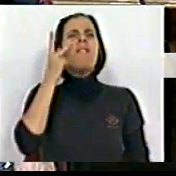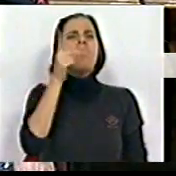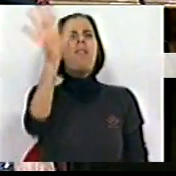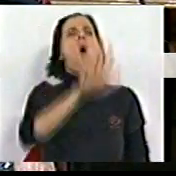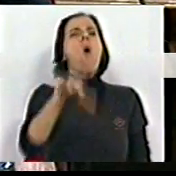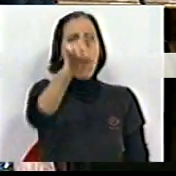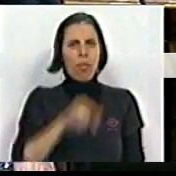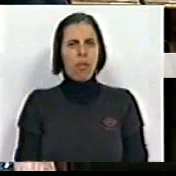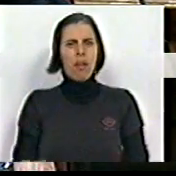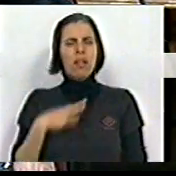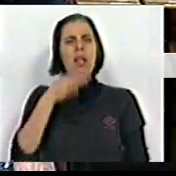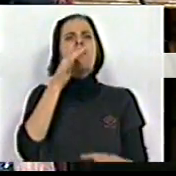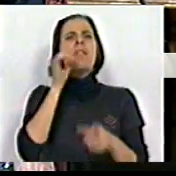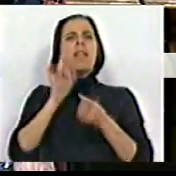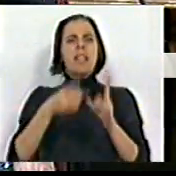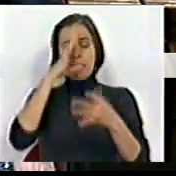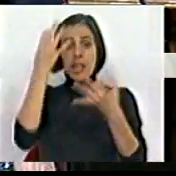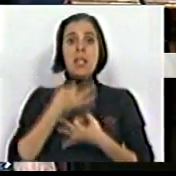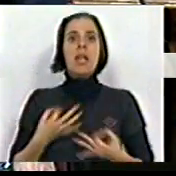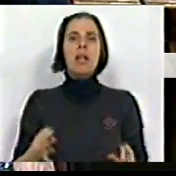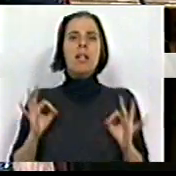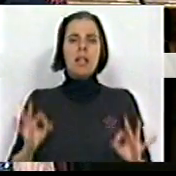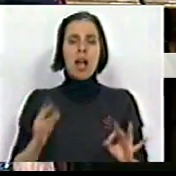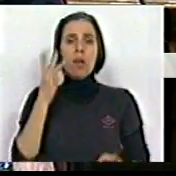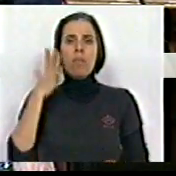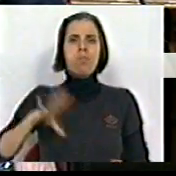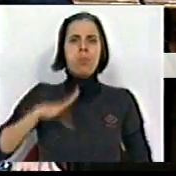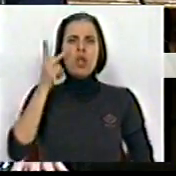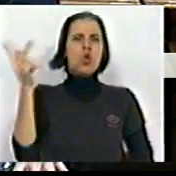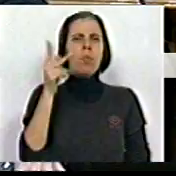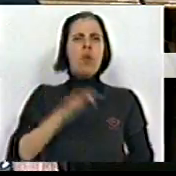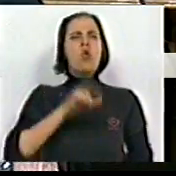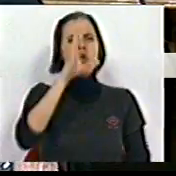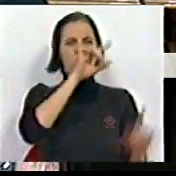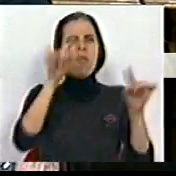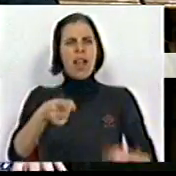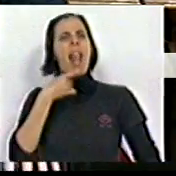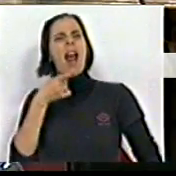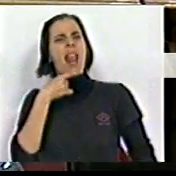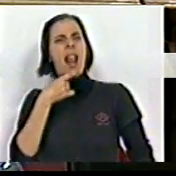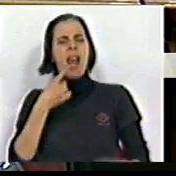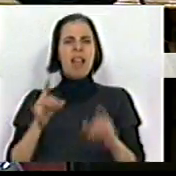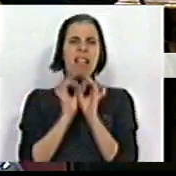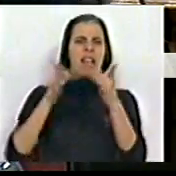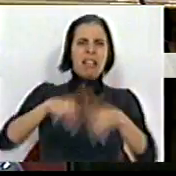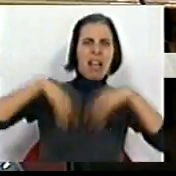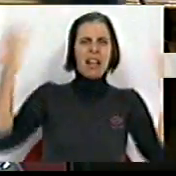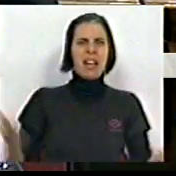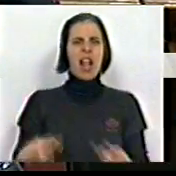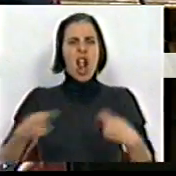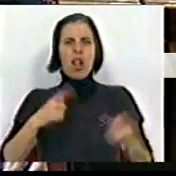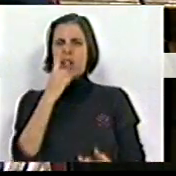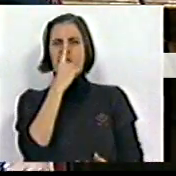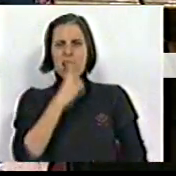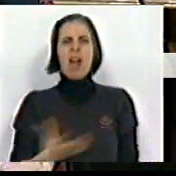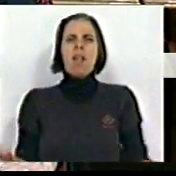vive, Senhor Ministro? Estamos a falar aqui de dignidade, de sobrevivência. E o Senhor Ministro vem-nos aqui falar de internet e de lojas